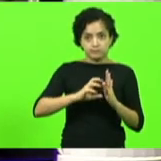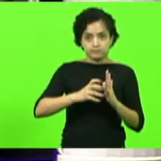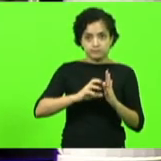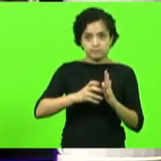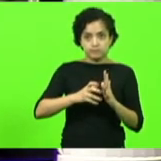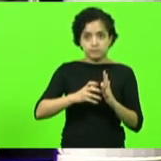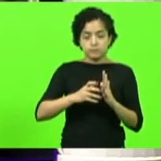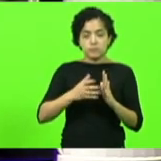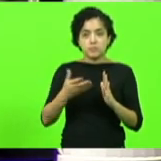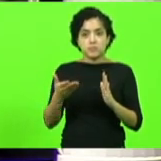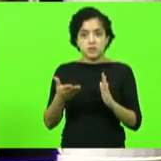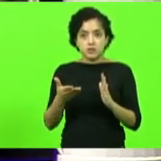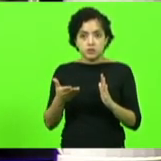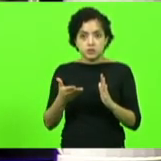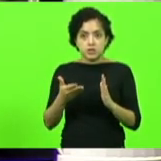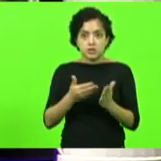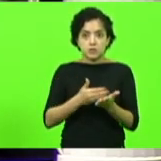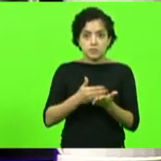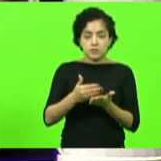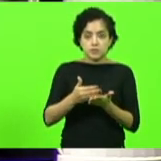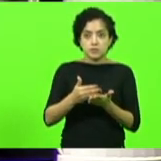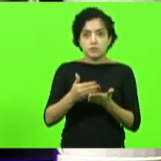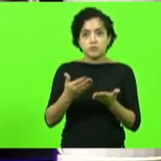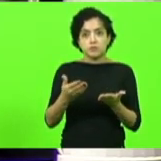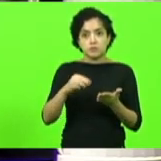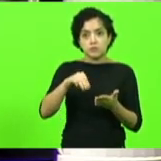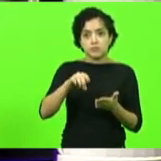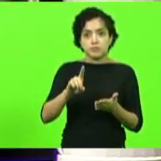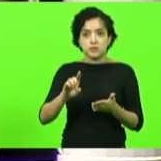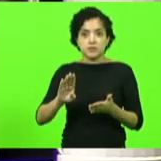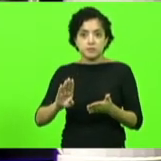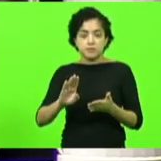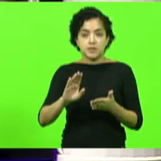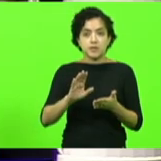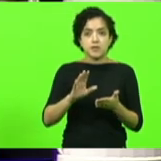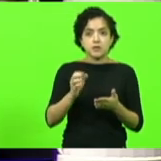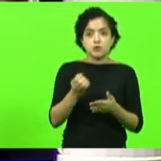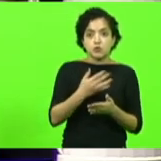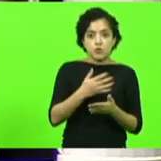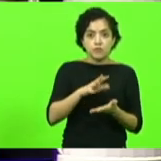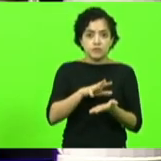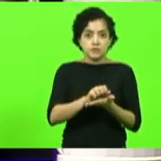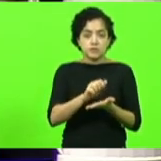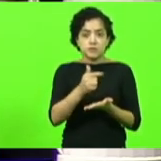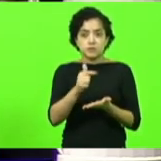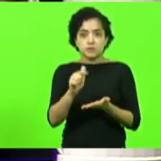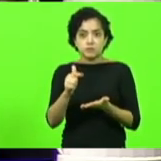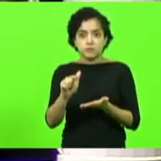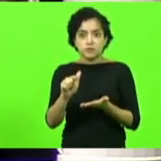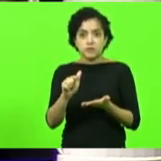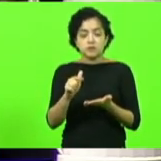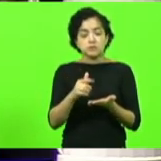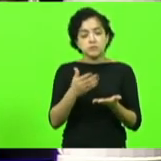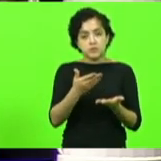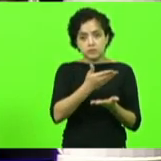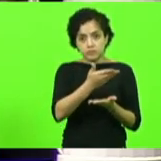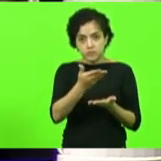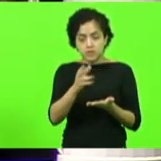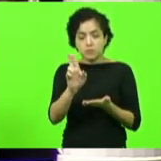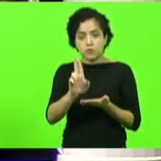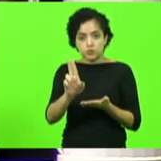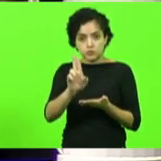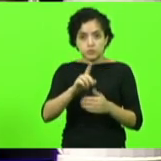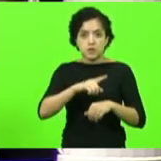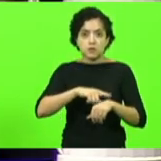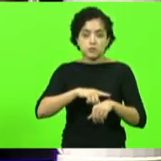já participando já que o bloco MDB novo não tem inscrito o PSL também não tem inscrito então vossa excelência já usa o horário